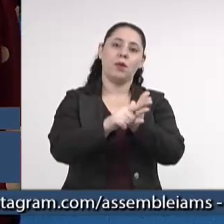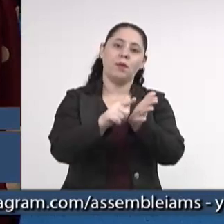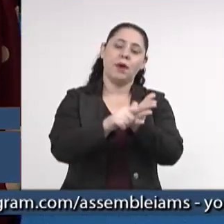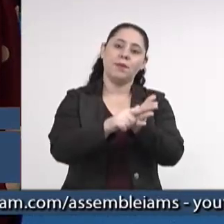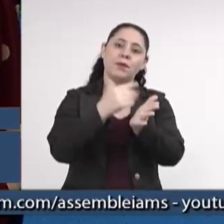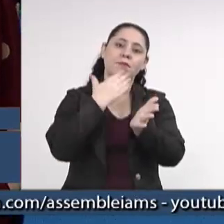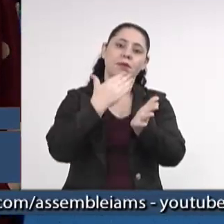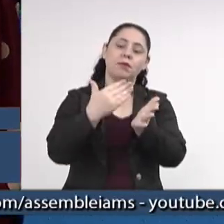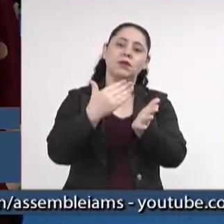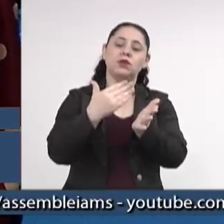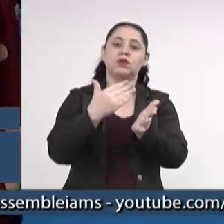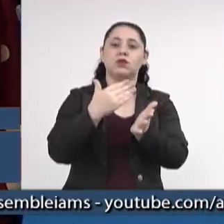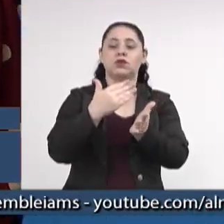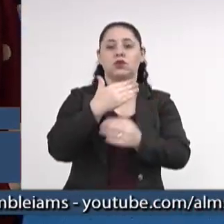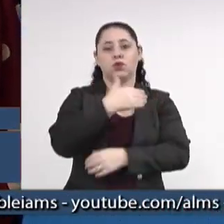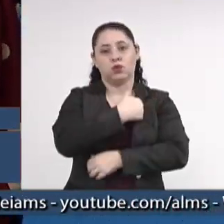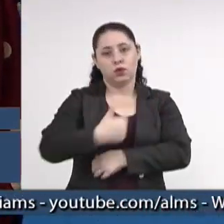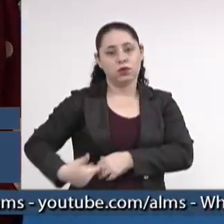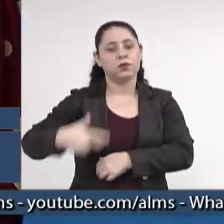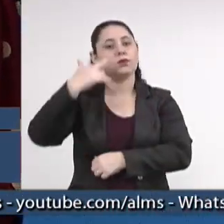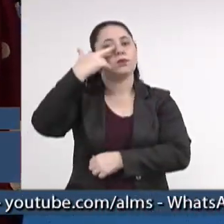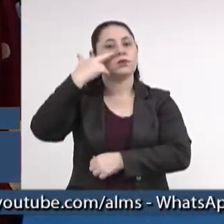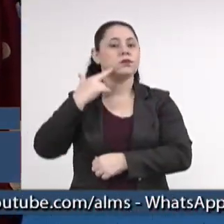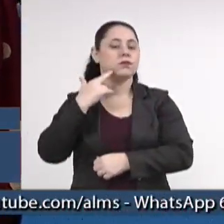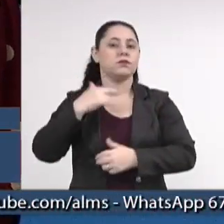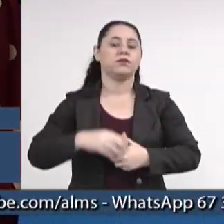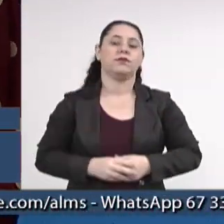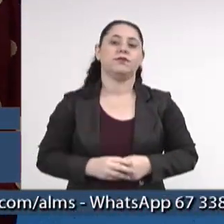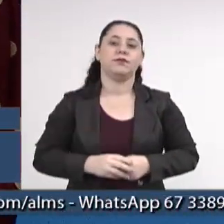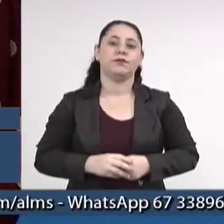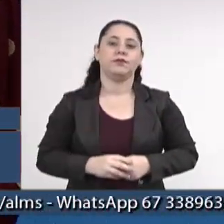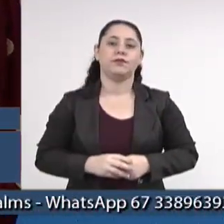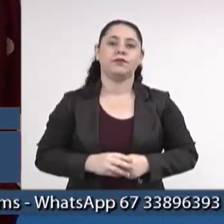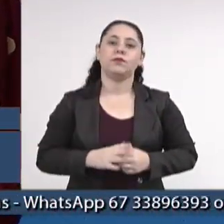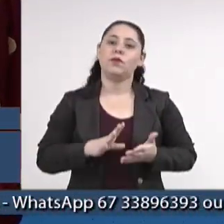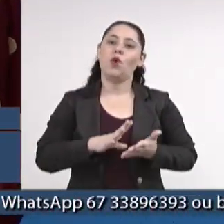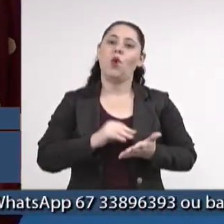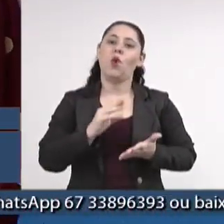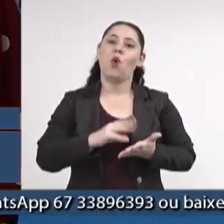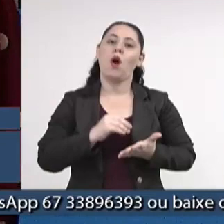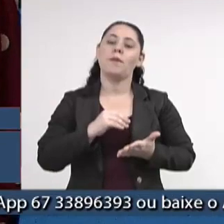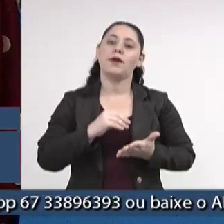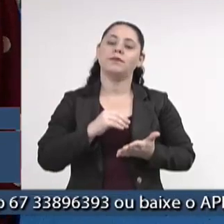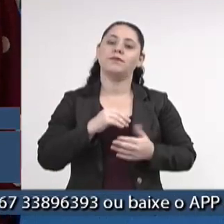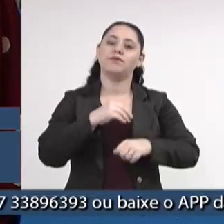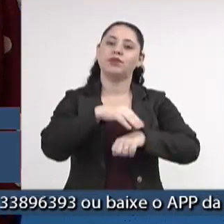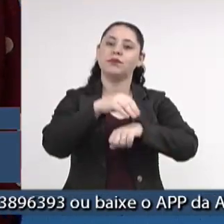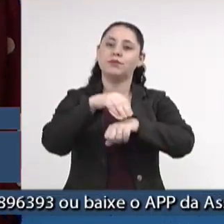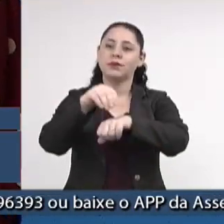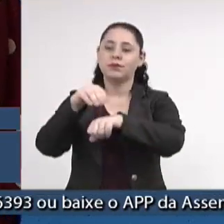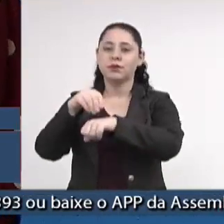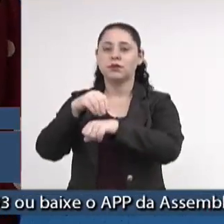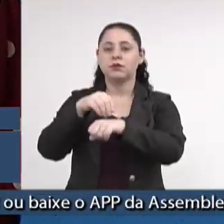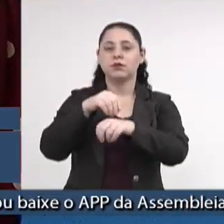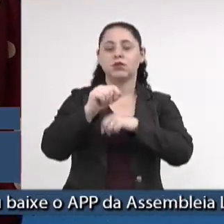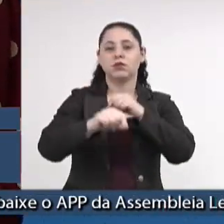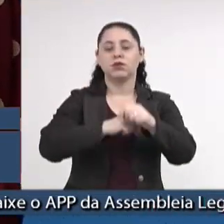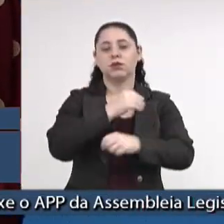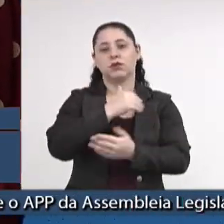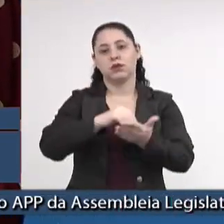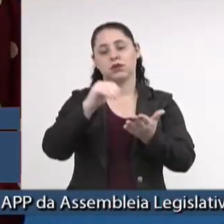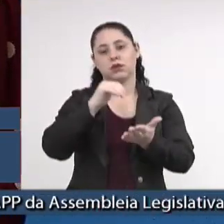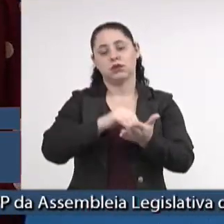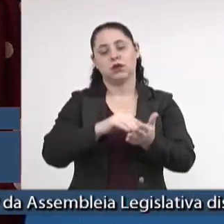deste poder ao excelentíssimo senhor governador Eduardo Corrêa Hiddle, com cópia autônoma ao secretário de Estado de